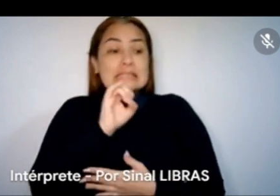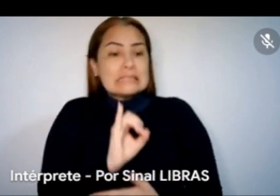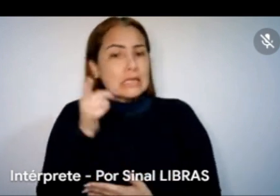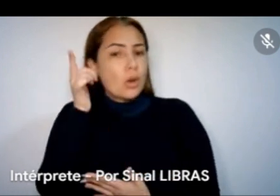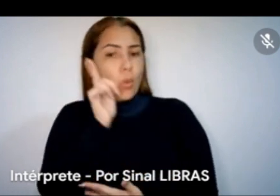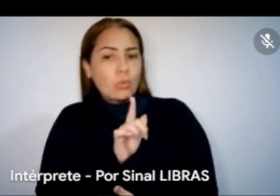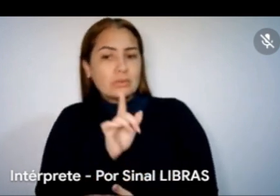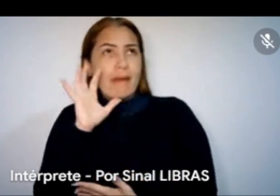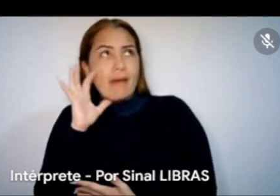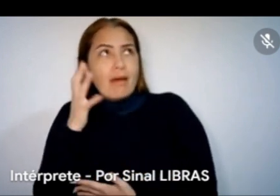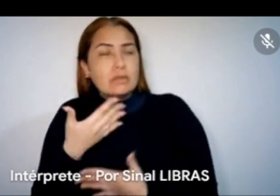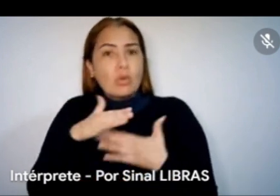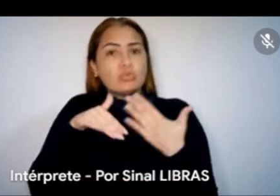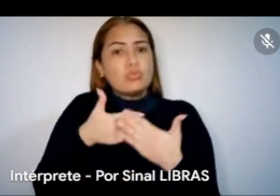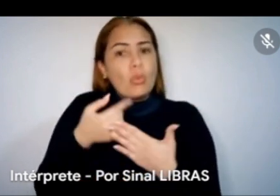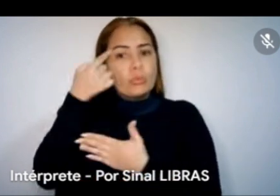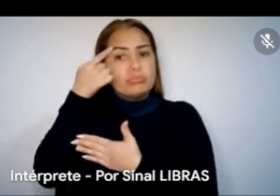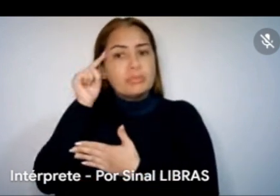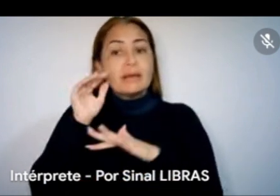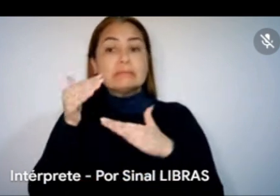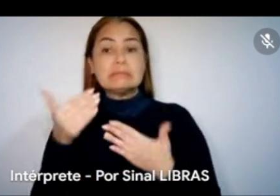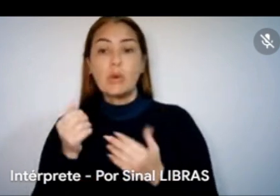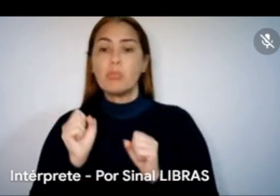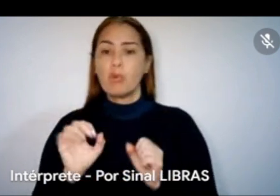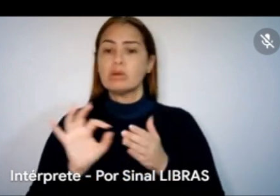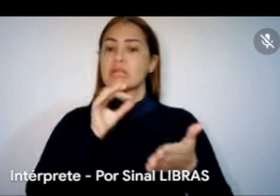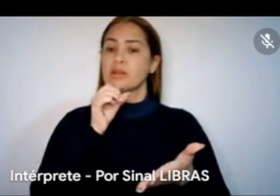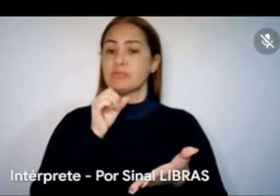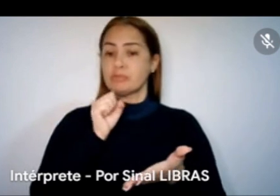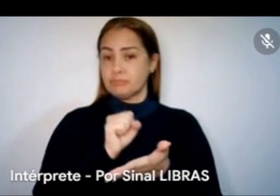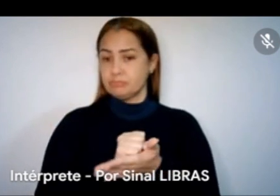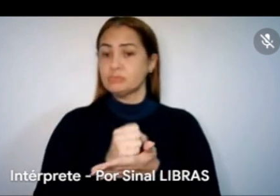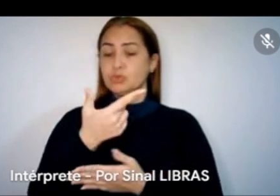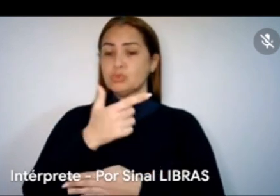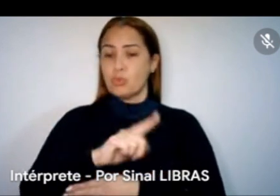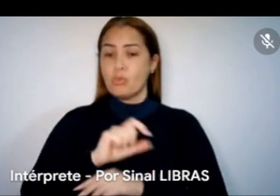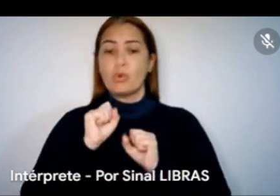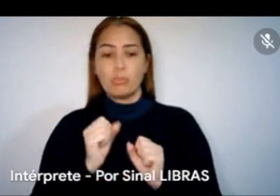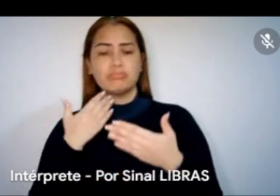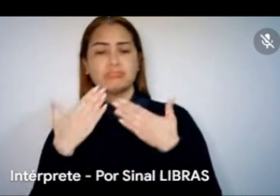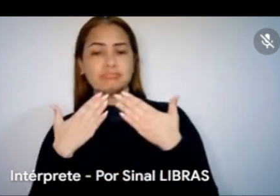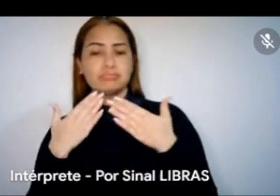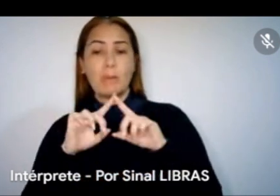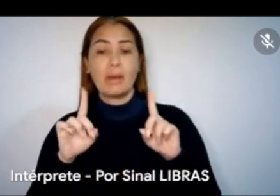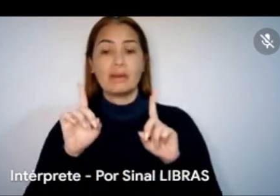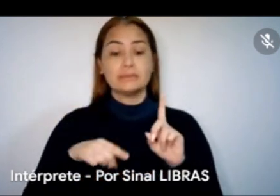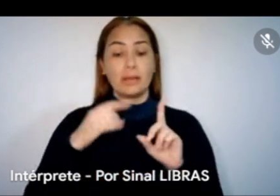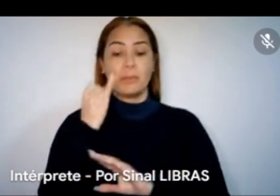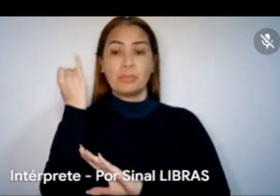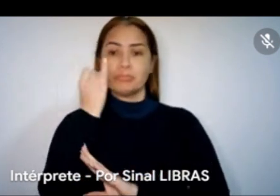raciocínio, se inscreve novamente, que aí a gente vai conseguir dialogar, tá? Mas é importante que a gente retenha esse respeito